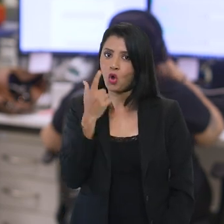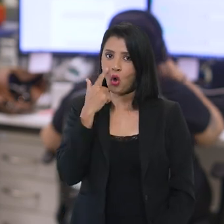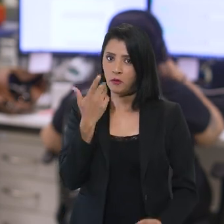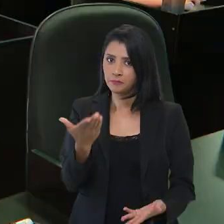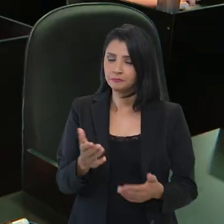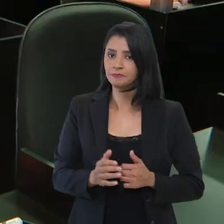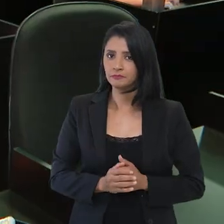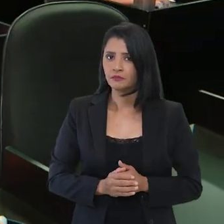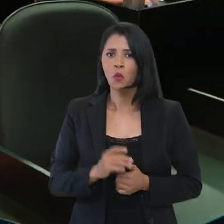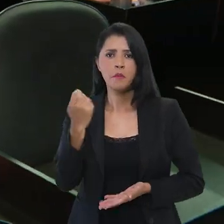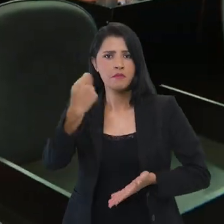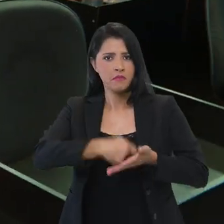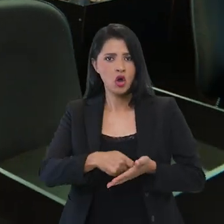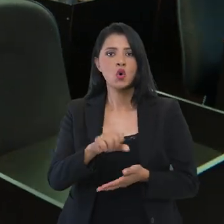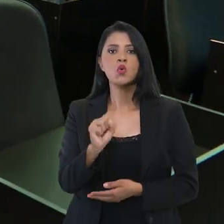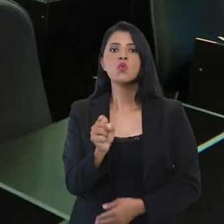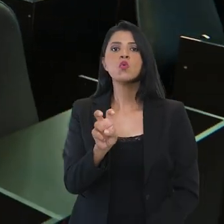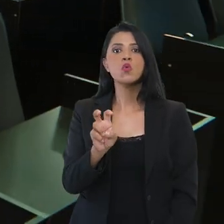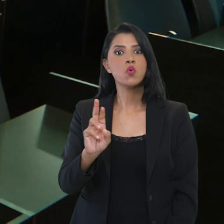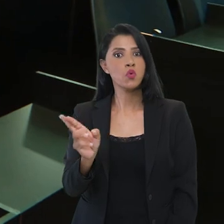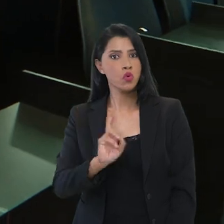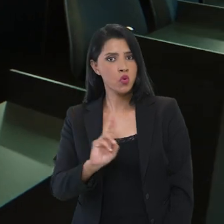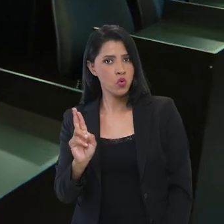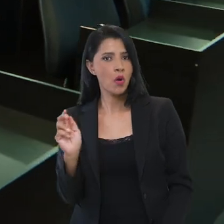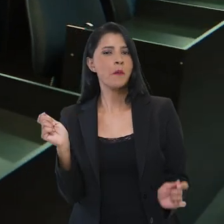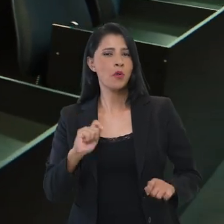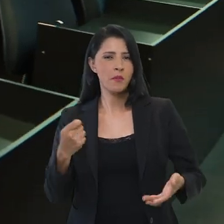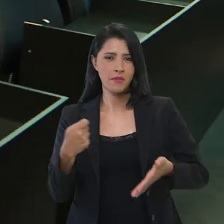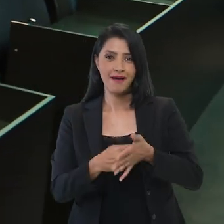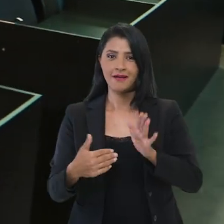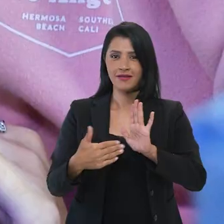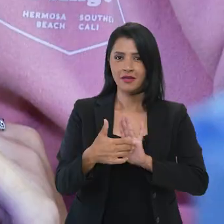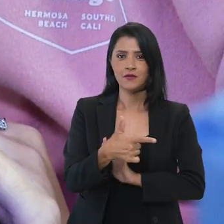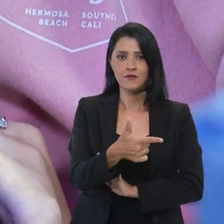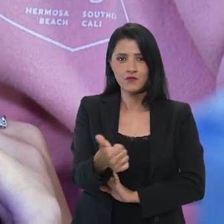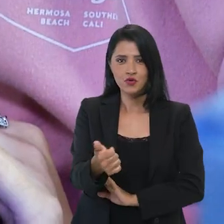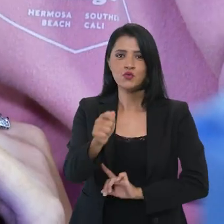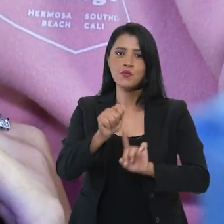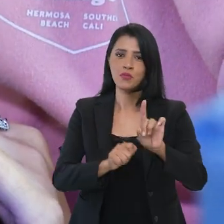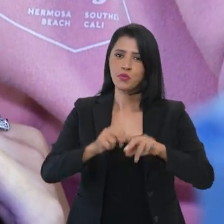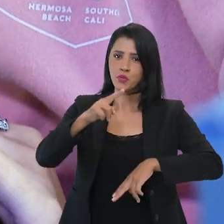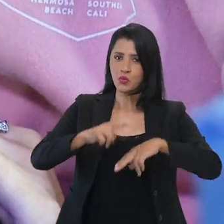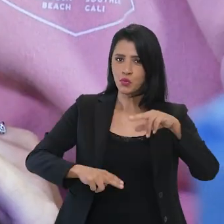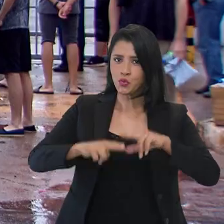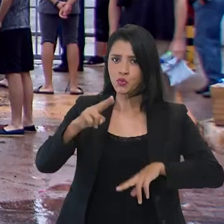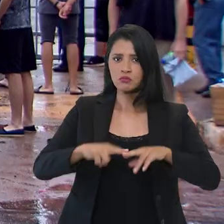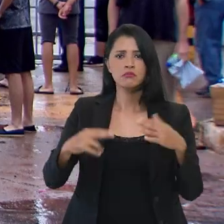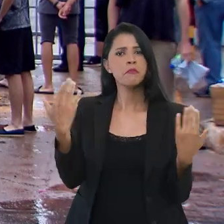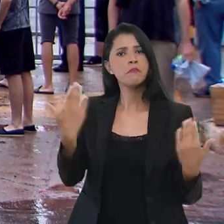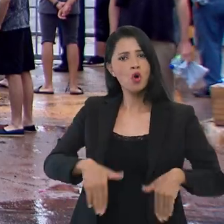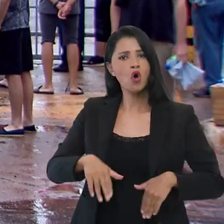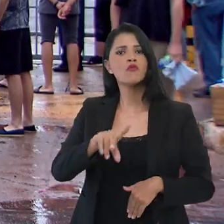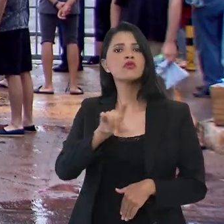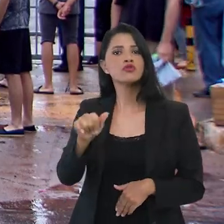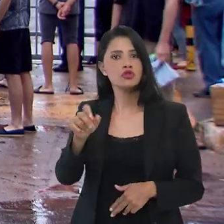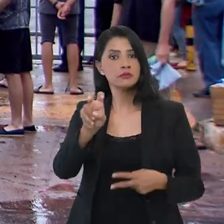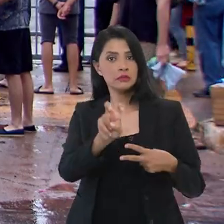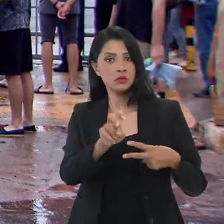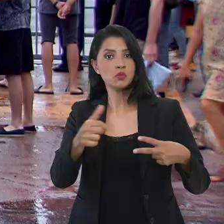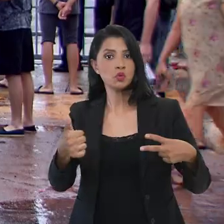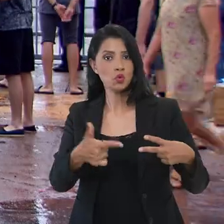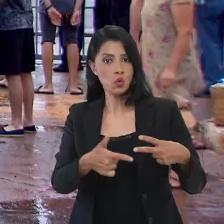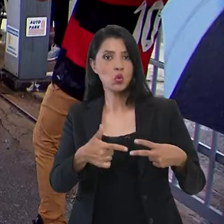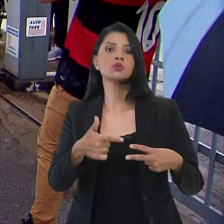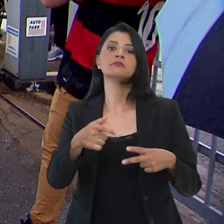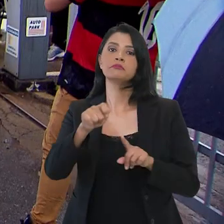16. A taxa é de R$ 85,00 e pode ser paga até 21 de junho. As provas serão realizadas os